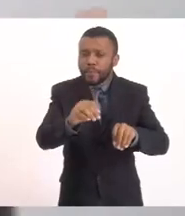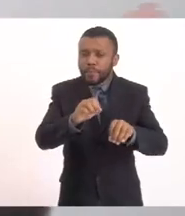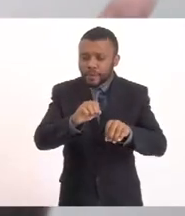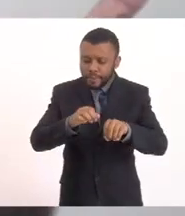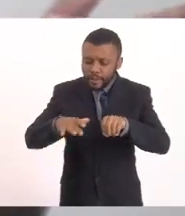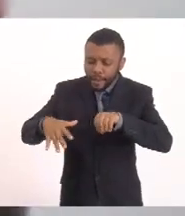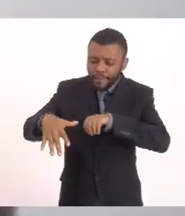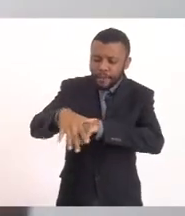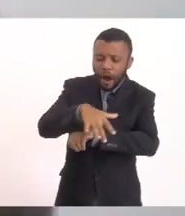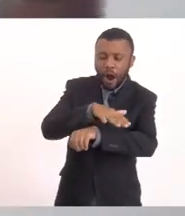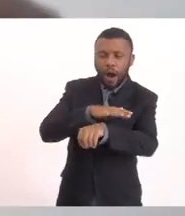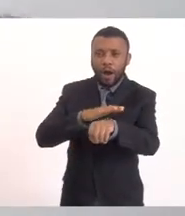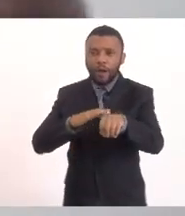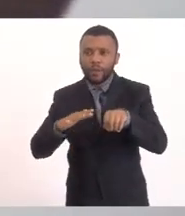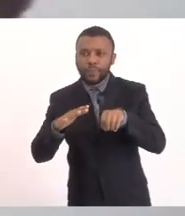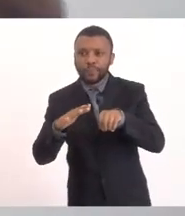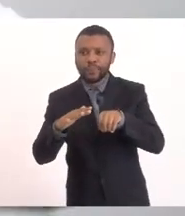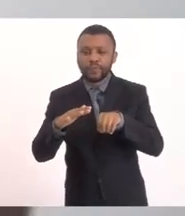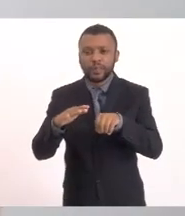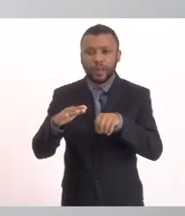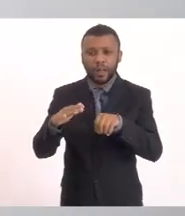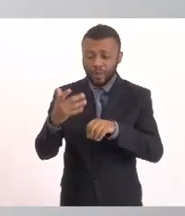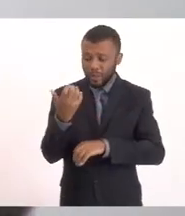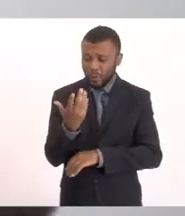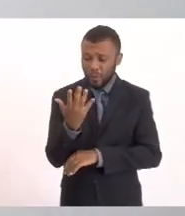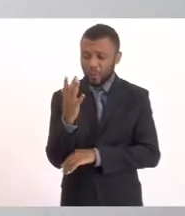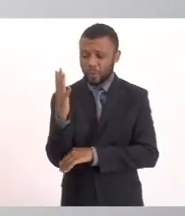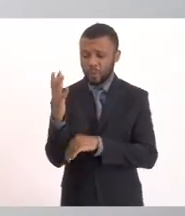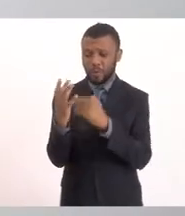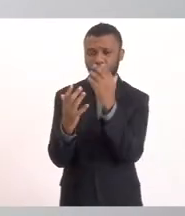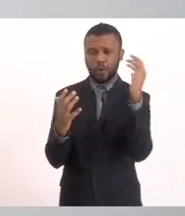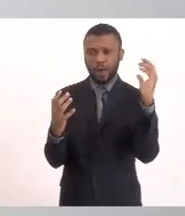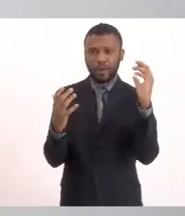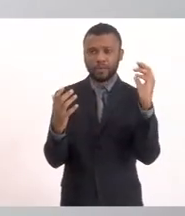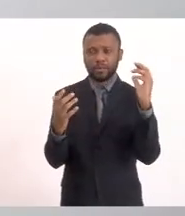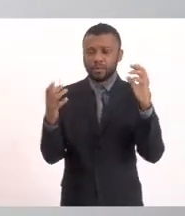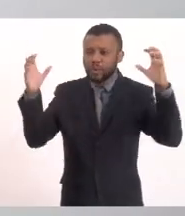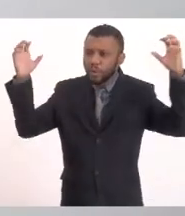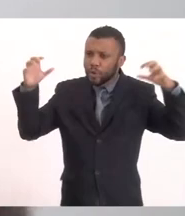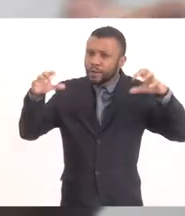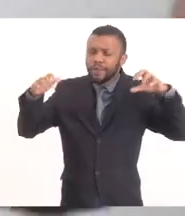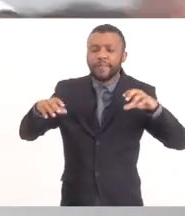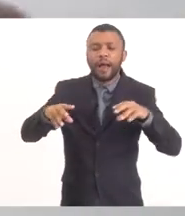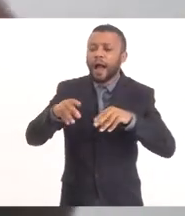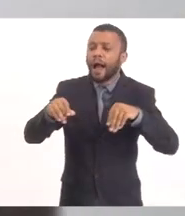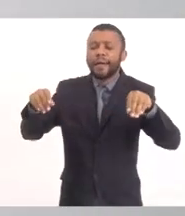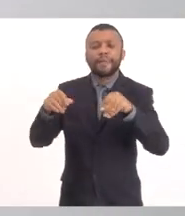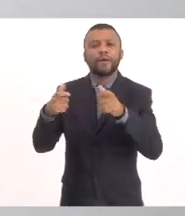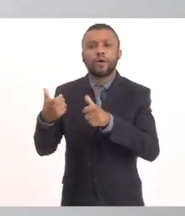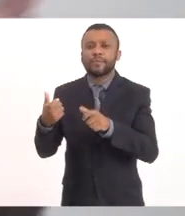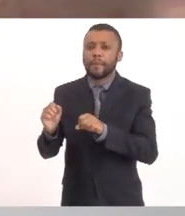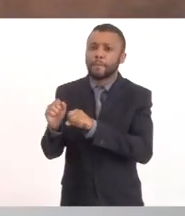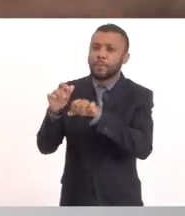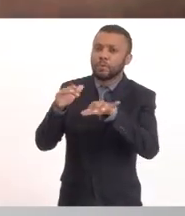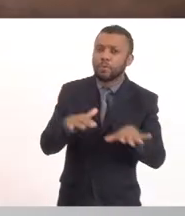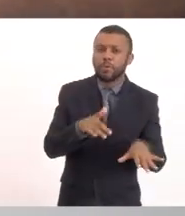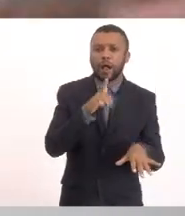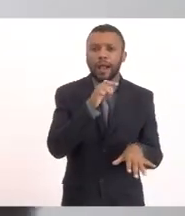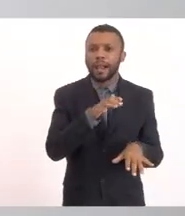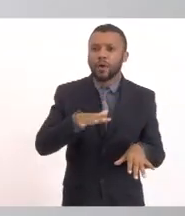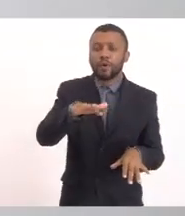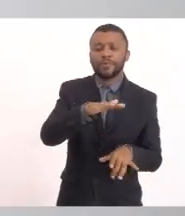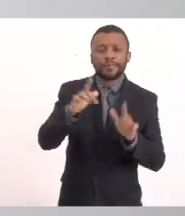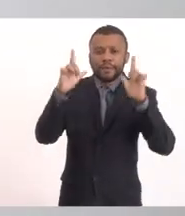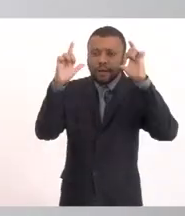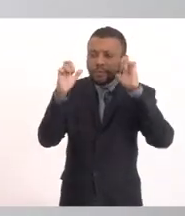lagoa Corta os matos Então quando chove A areia vai para onde? Para a lagoa E é a areia que está entrando Você viu a foto que